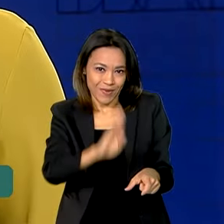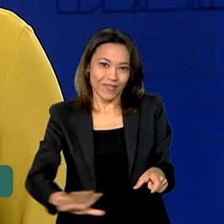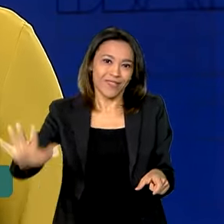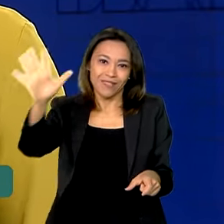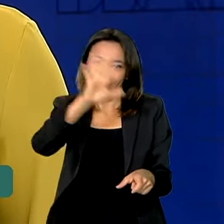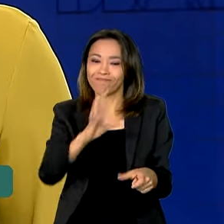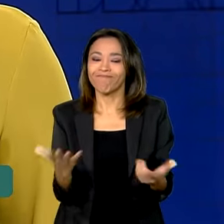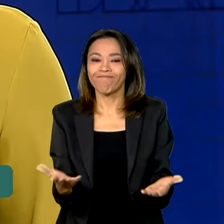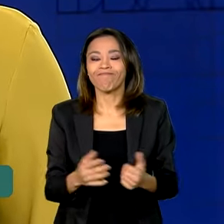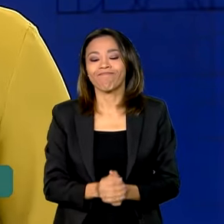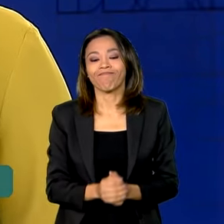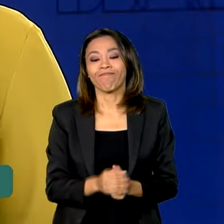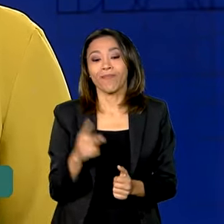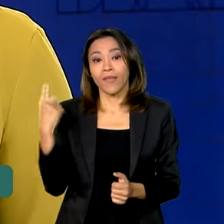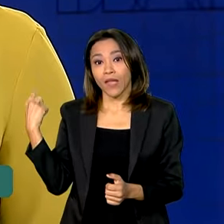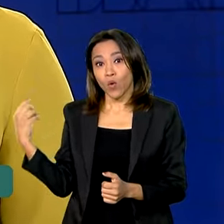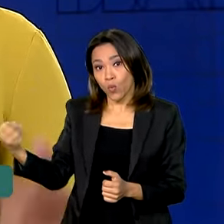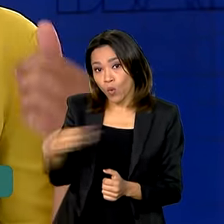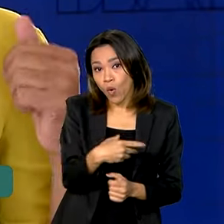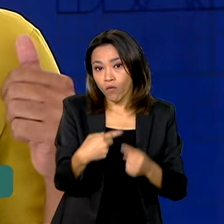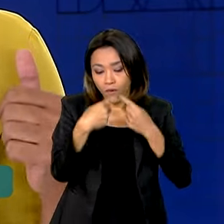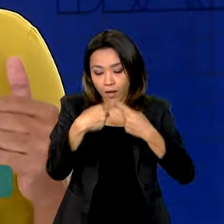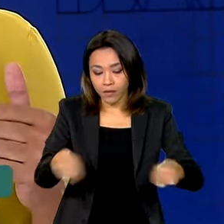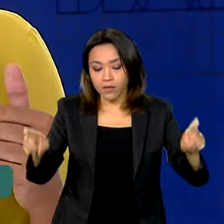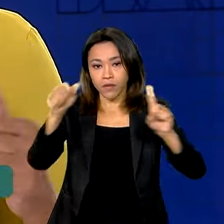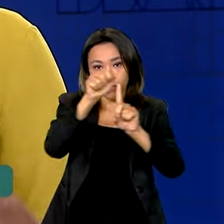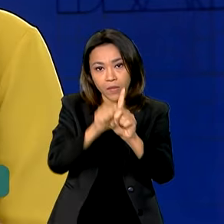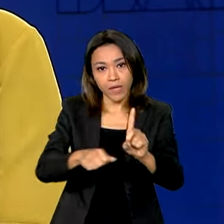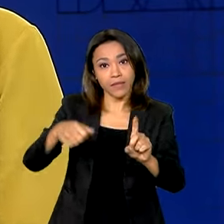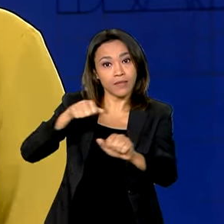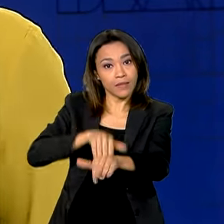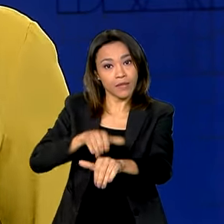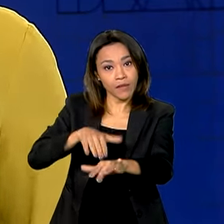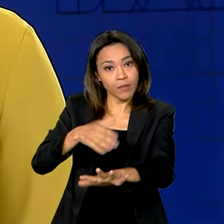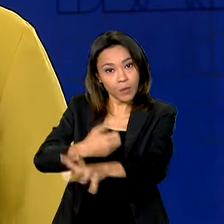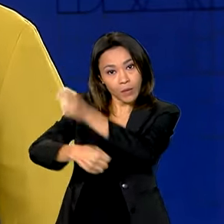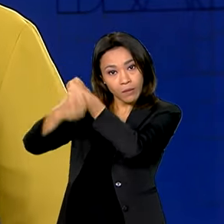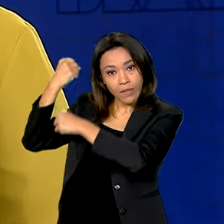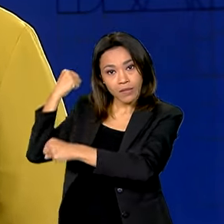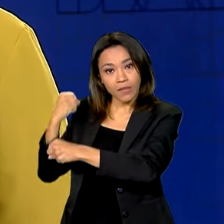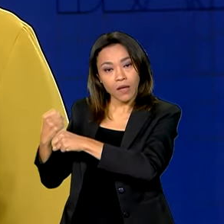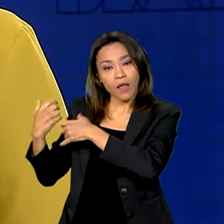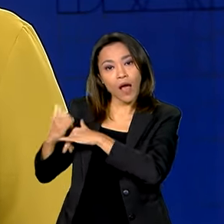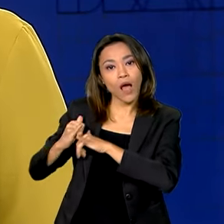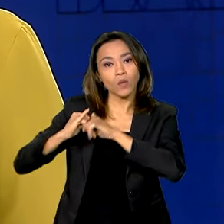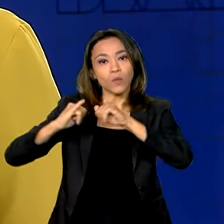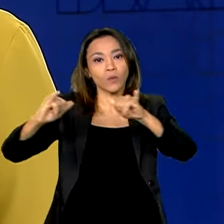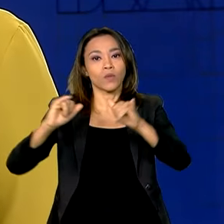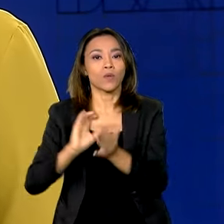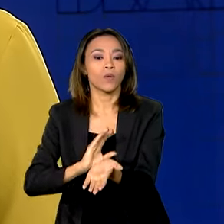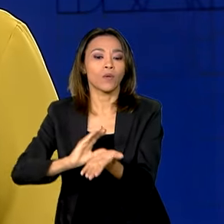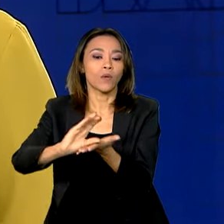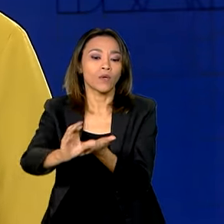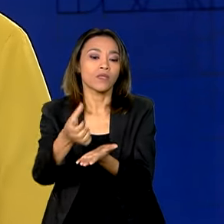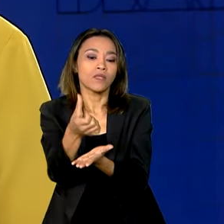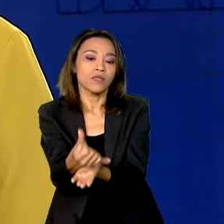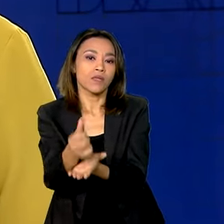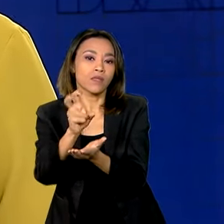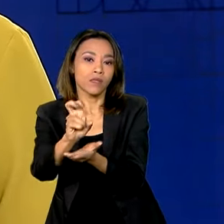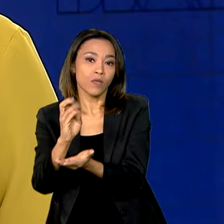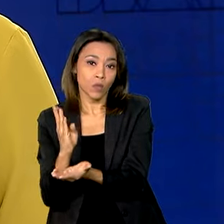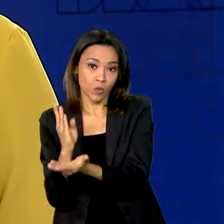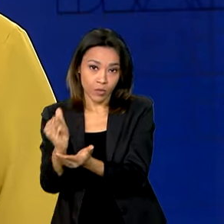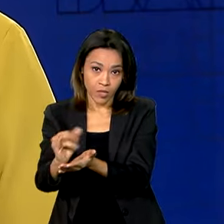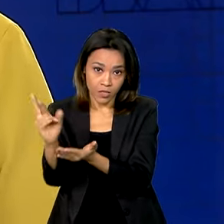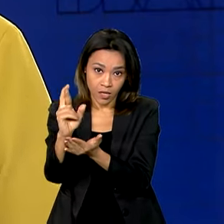Seleções foi lançado em setembro do ano passado, com o anúncio de 65 bilhões de reais em